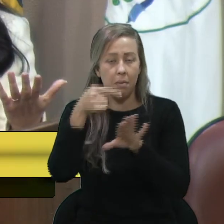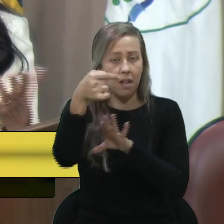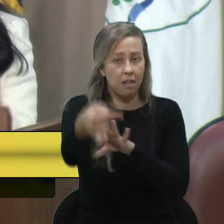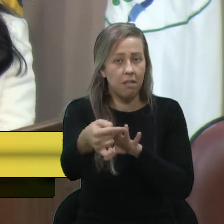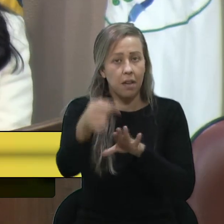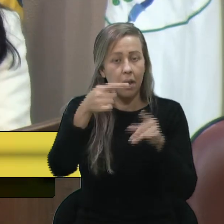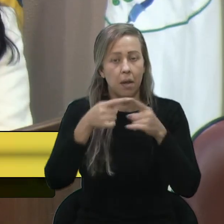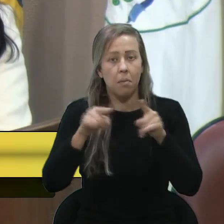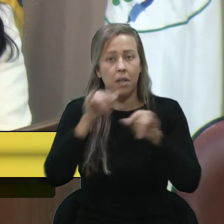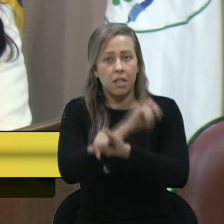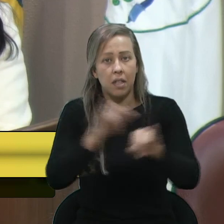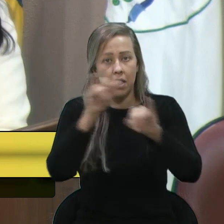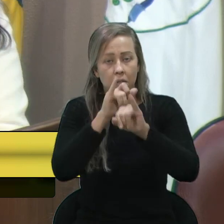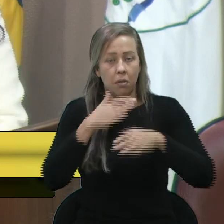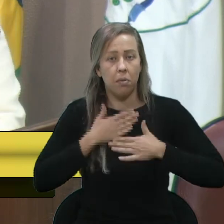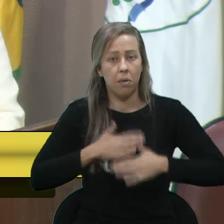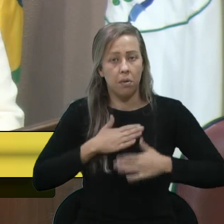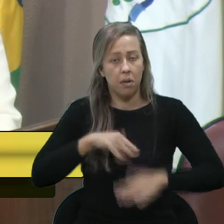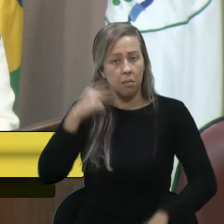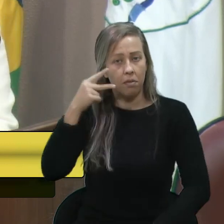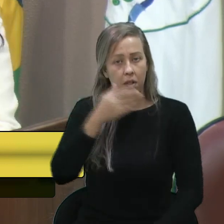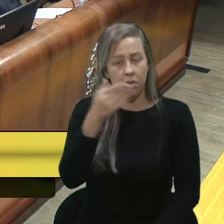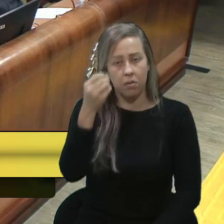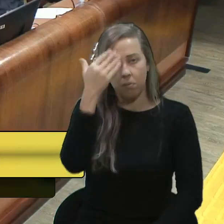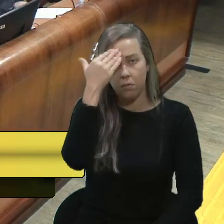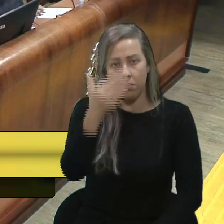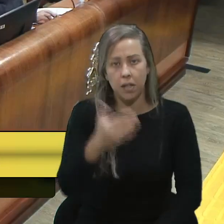gente informa com calma, senhores vereadores. Obrigada.